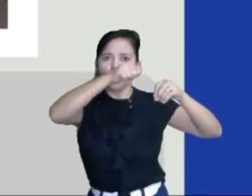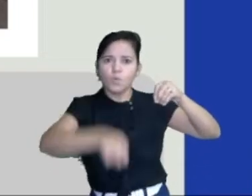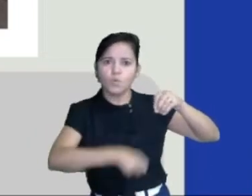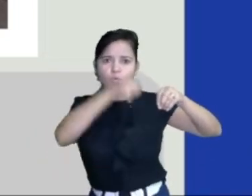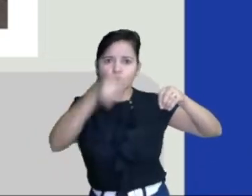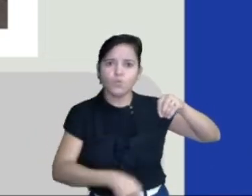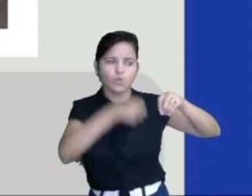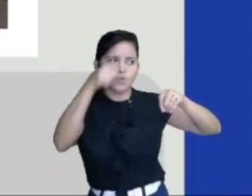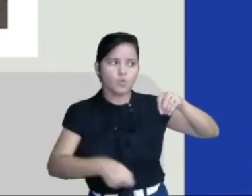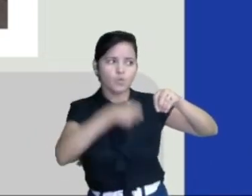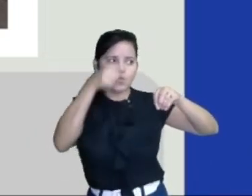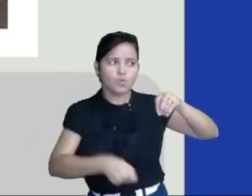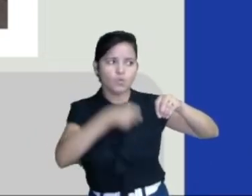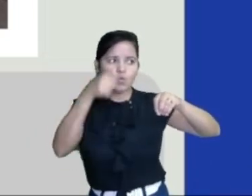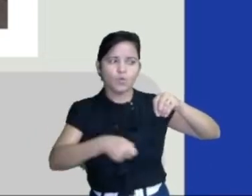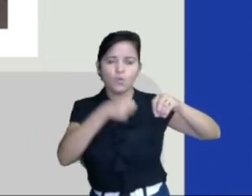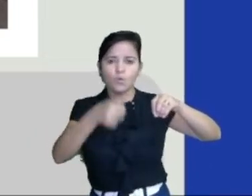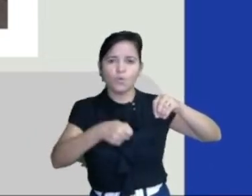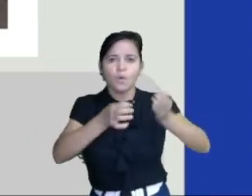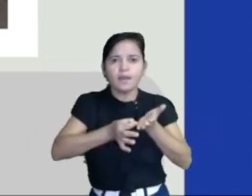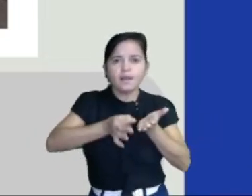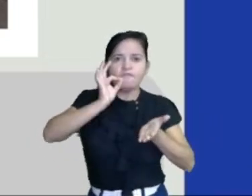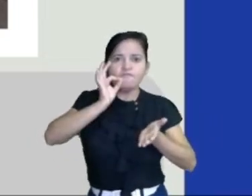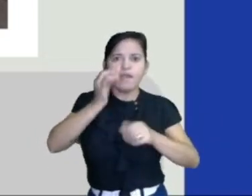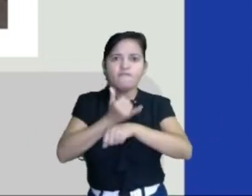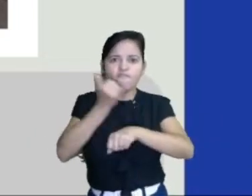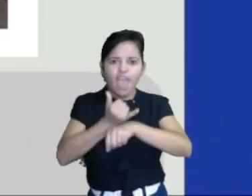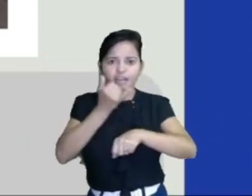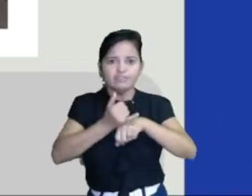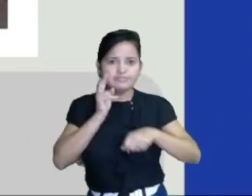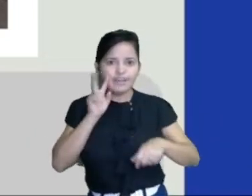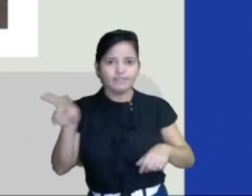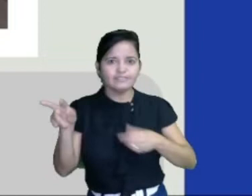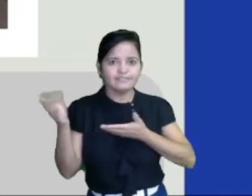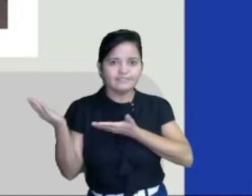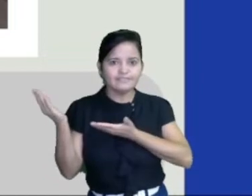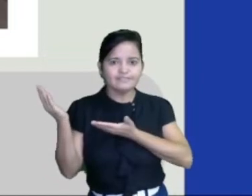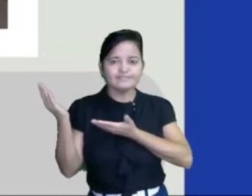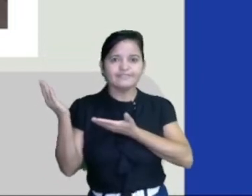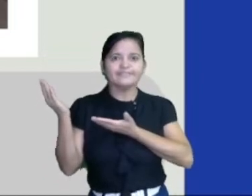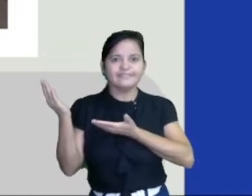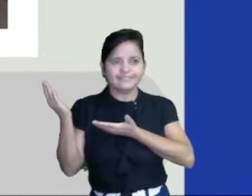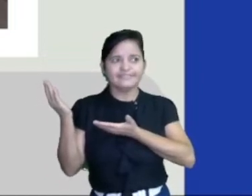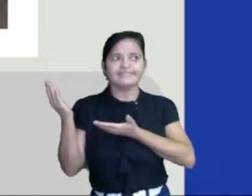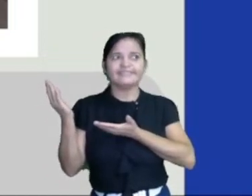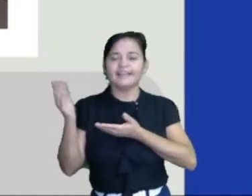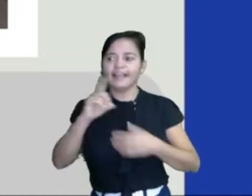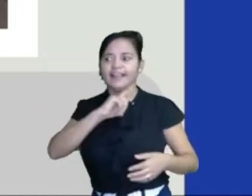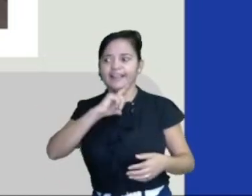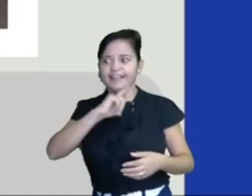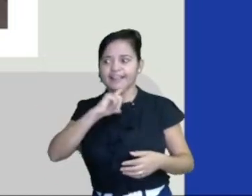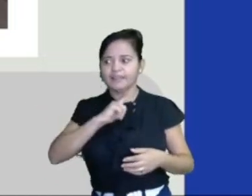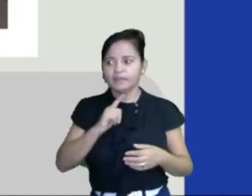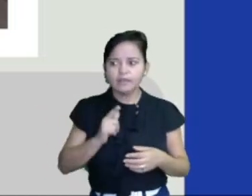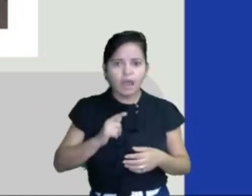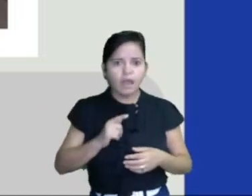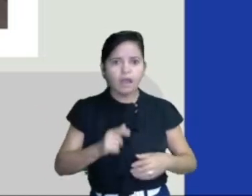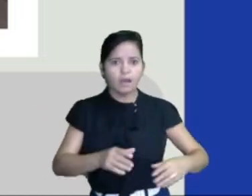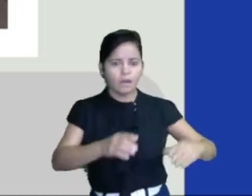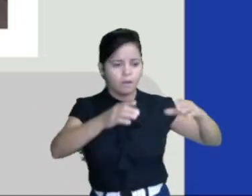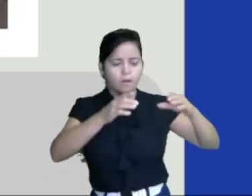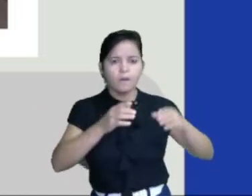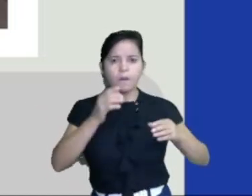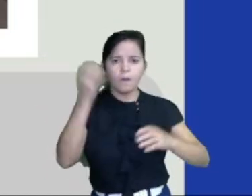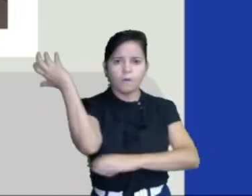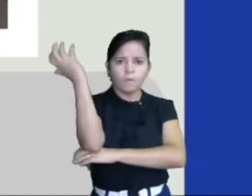Olha aí, que é esse negocinho preto aí, ó, de ferro, tá vendo? Tinha um moedor de café. Tinha um fogo a lenha.